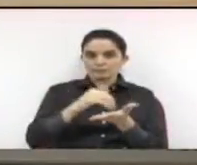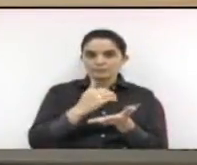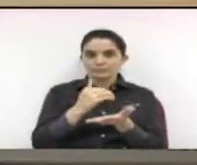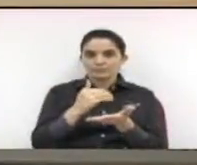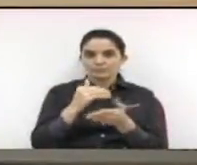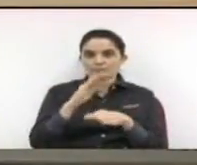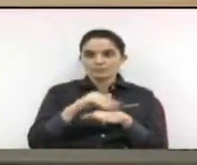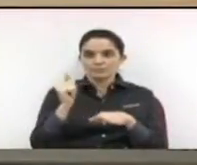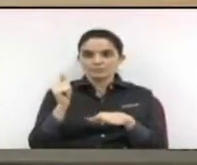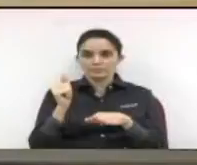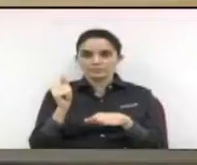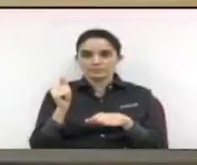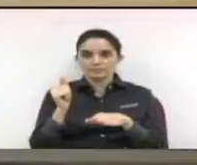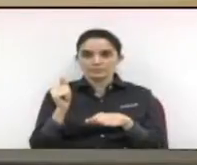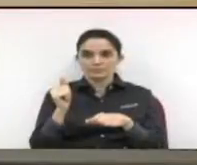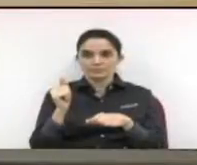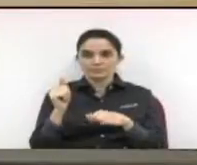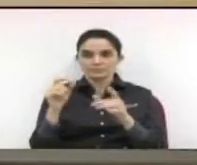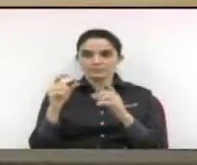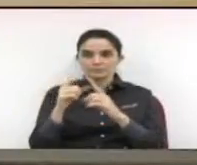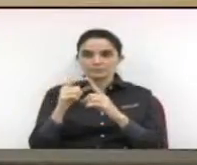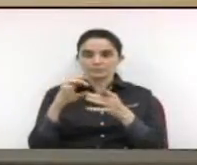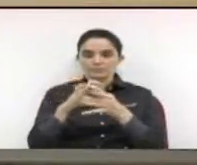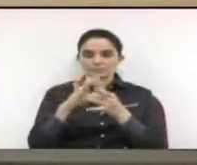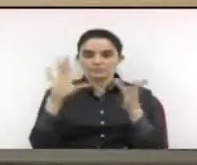faça a chamada da palavra livre.